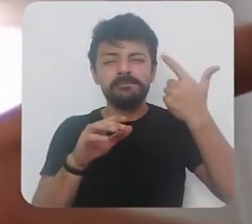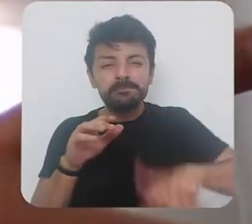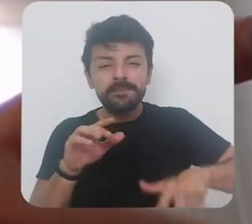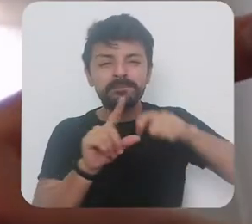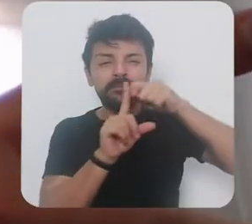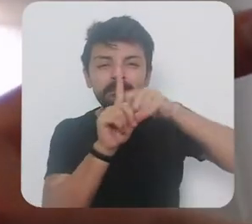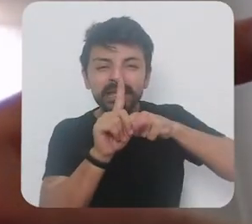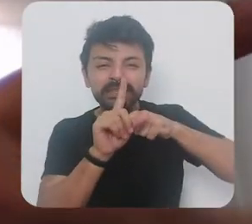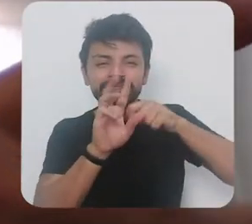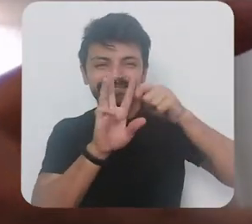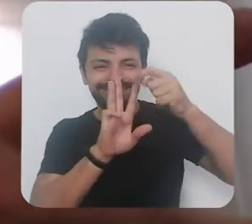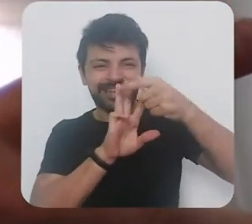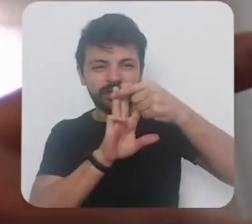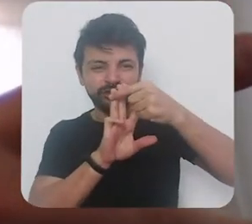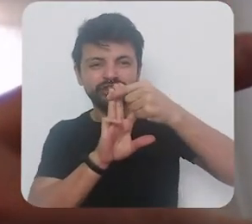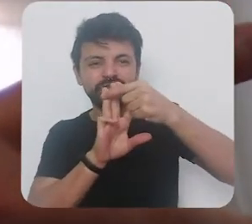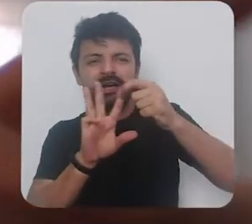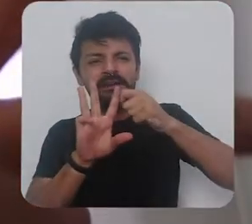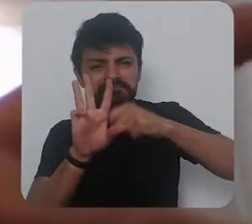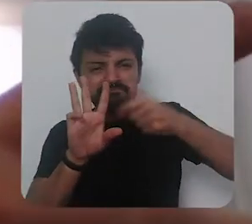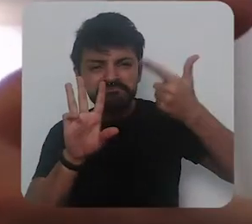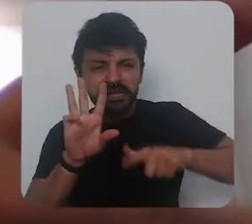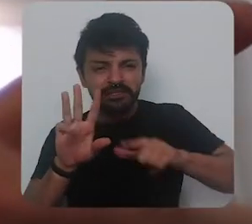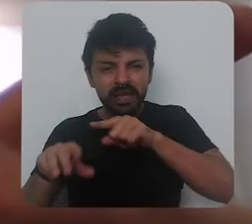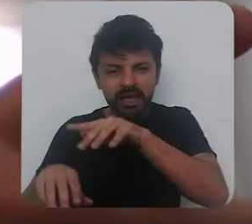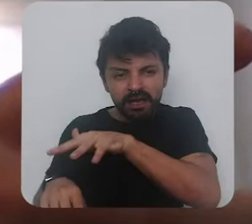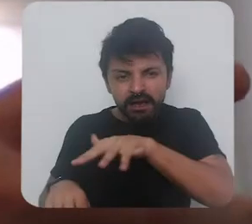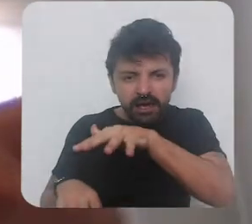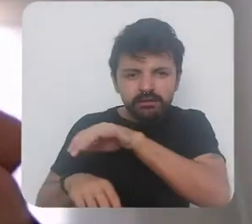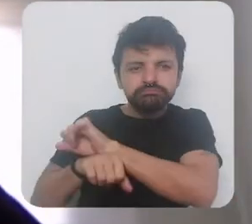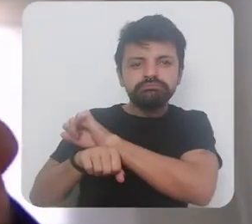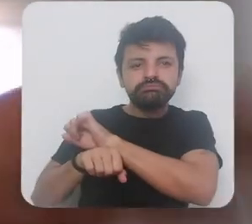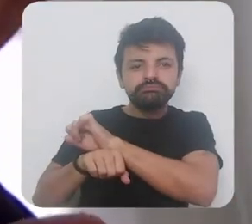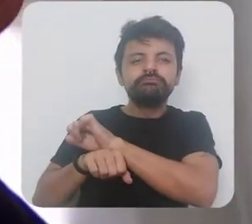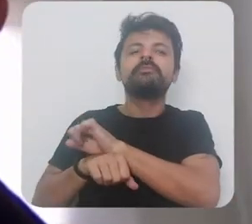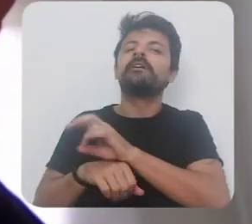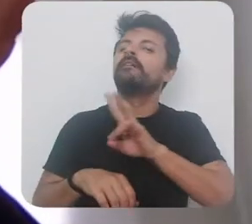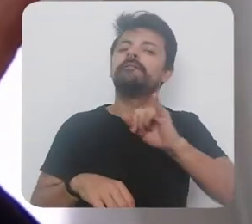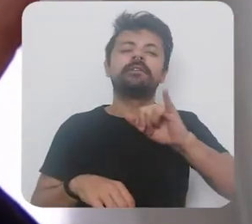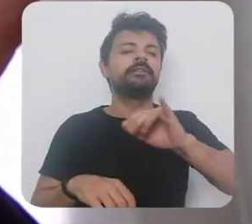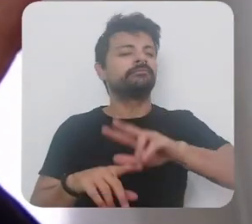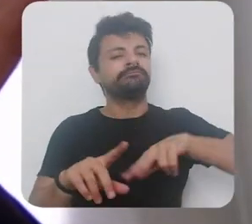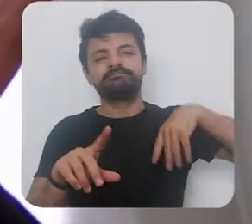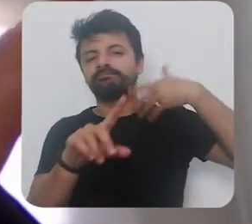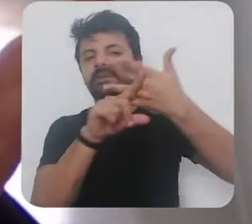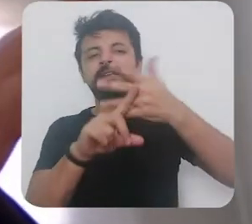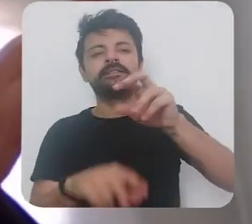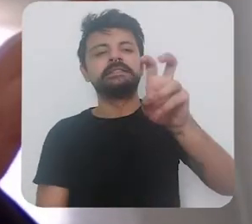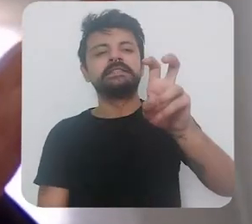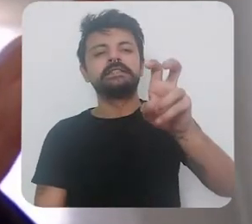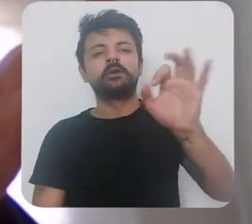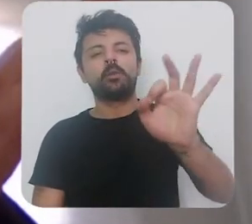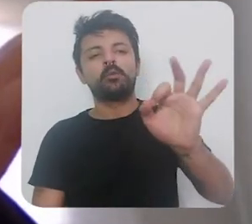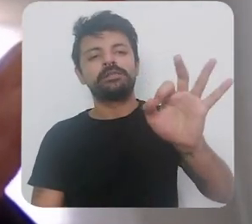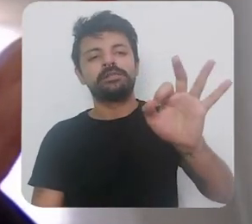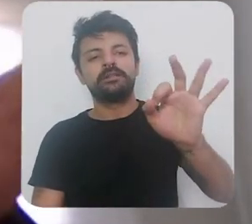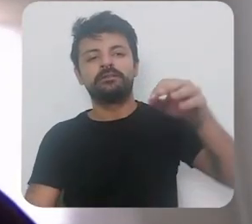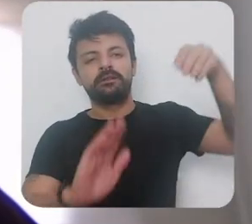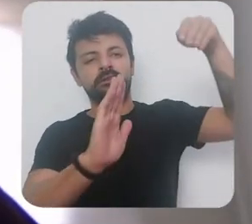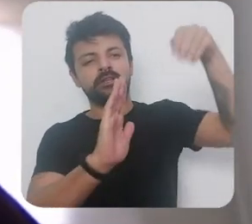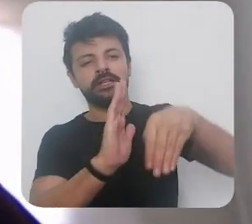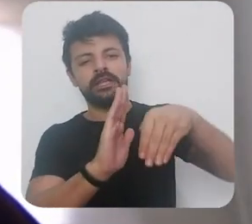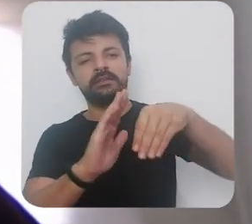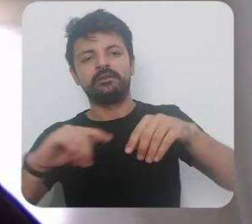a gente for para mais um mês de distanciamento social nessas atividades a gente já bate mais do que os 5%